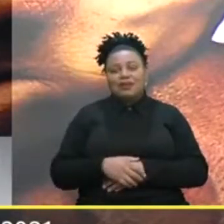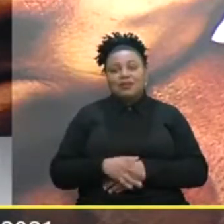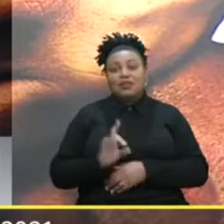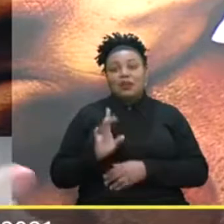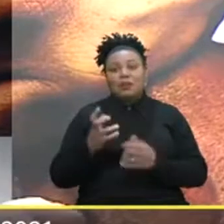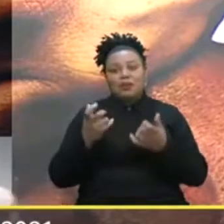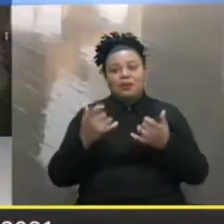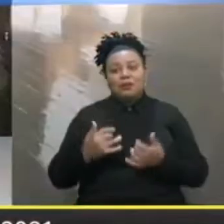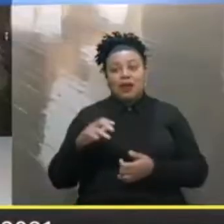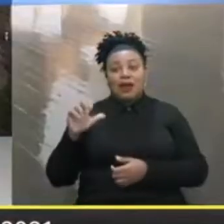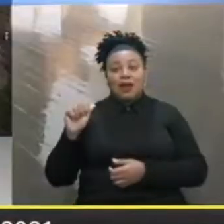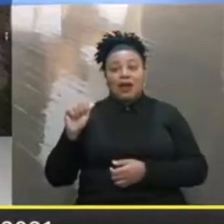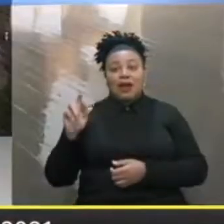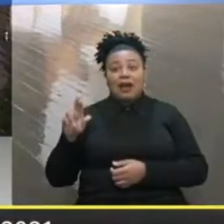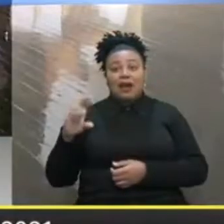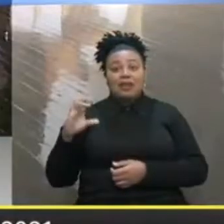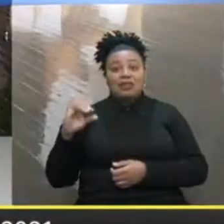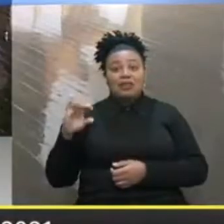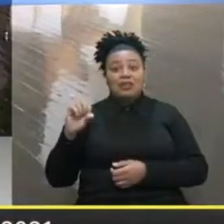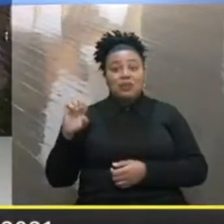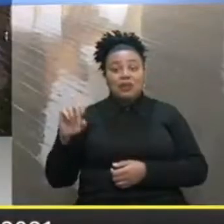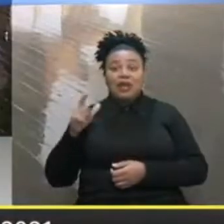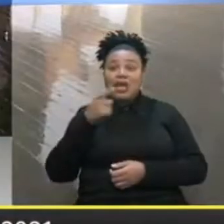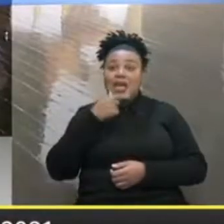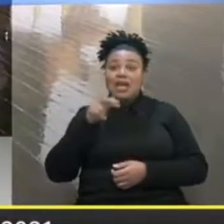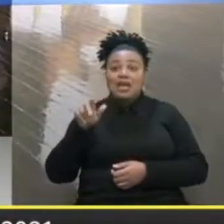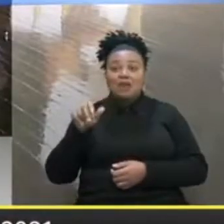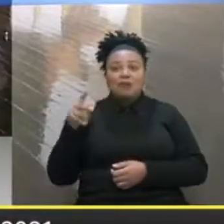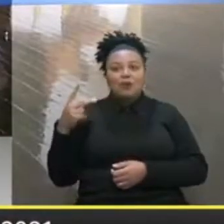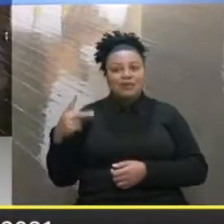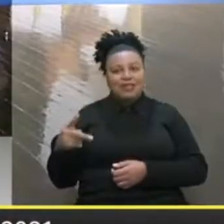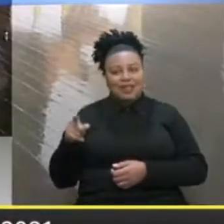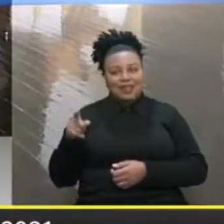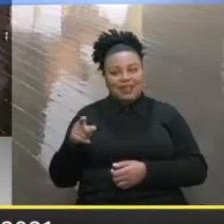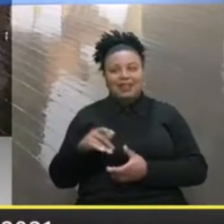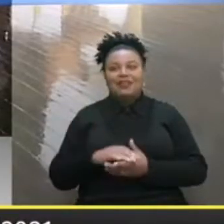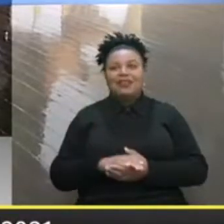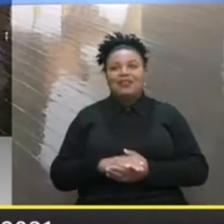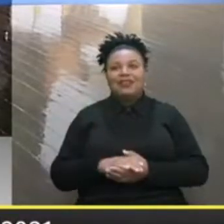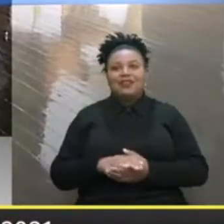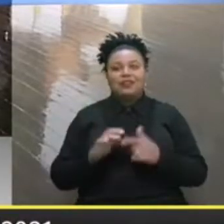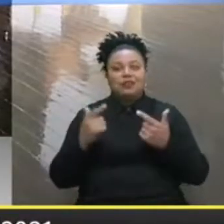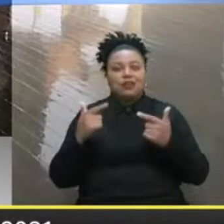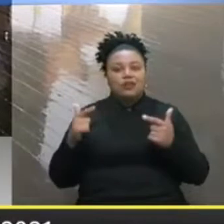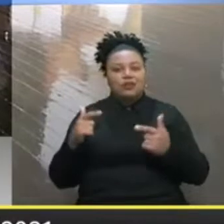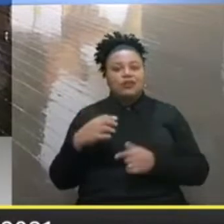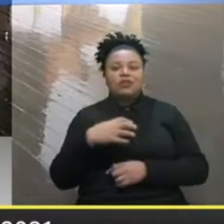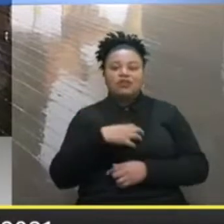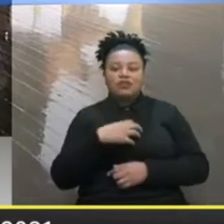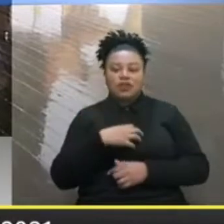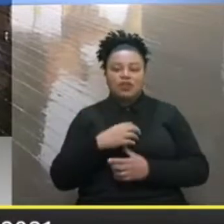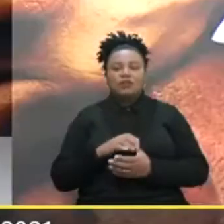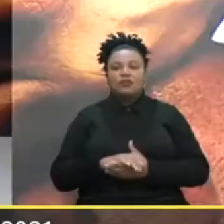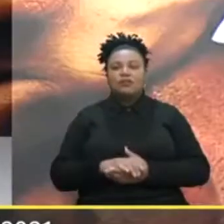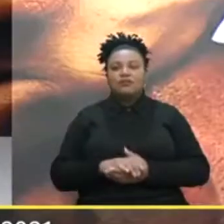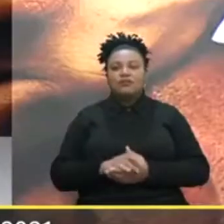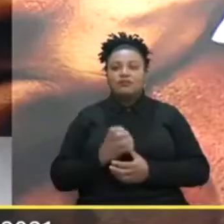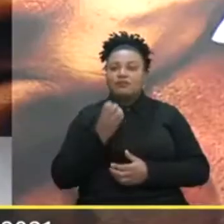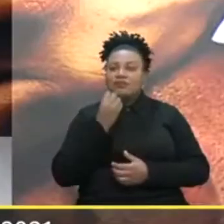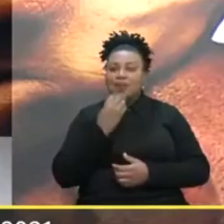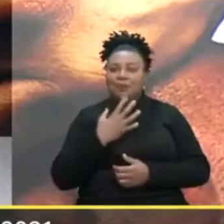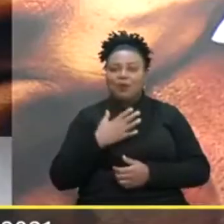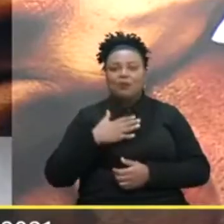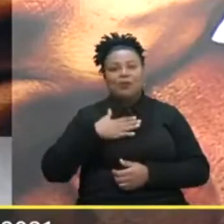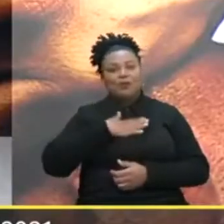telespectador O Arsione É irmão mais novo Do Índio Pivo Aí bateu Não tem jeito E bom Muito